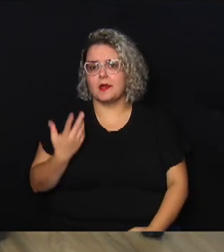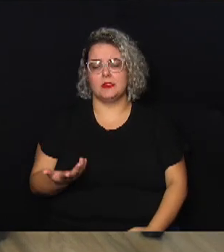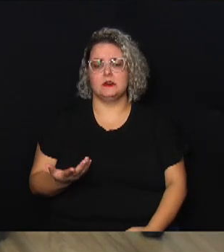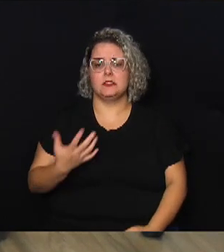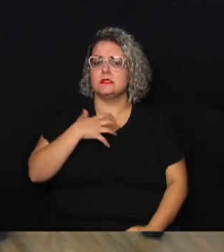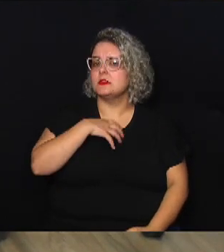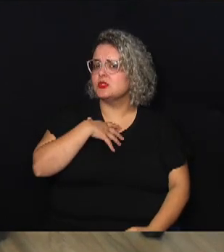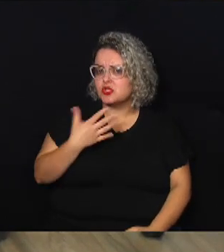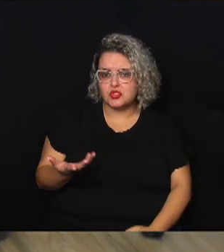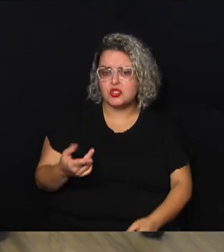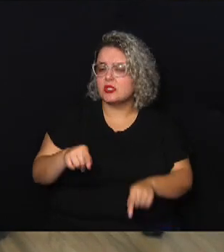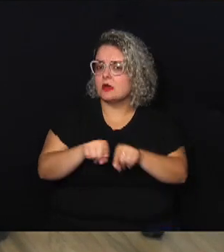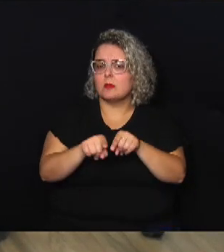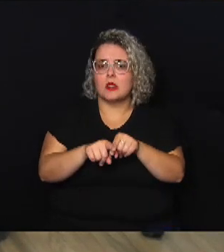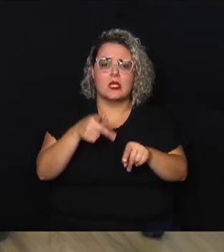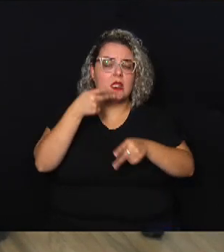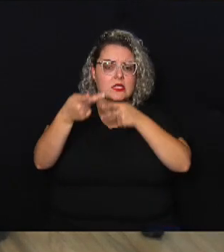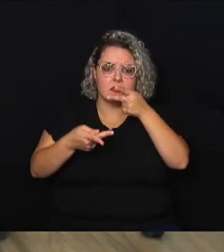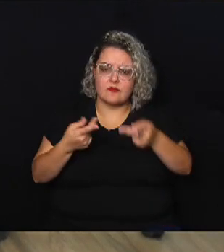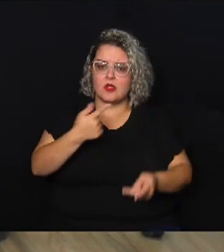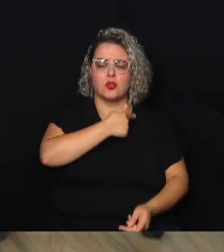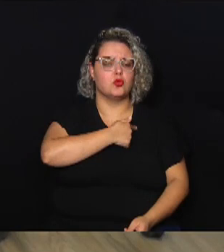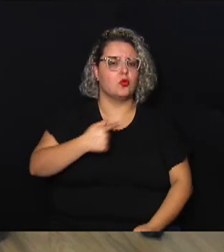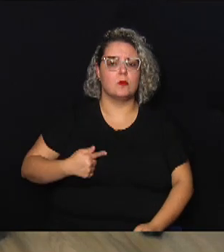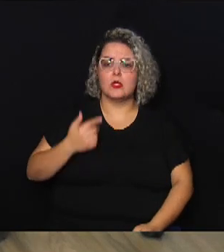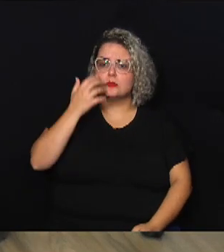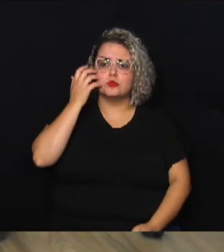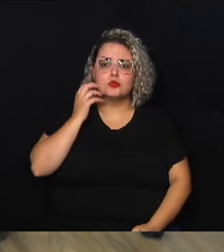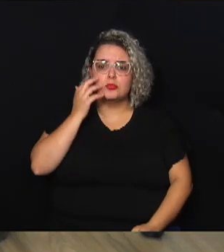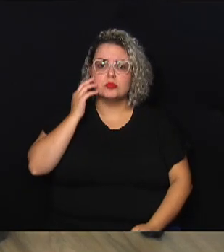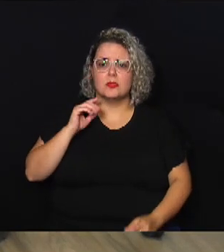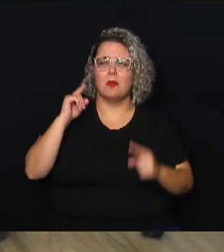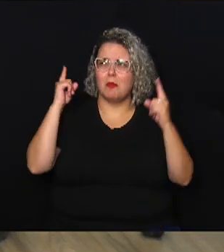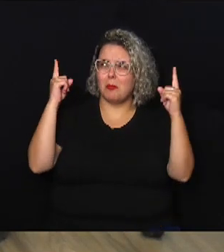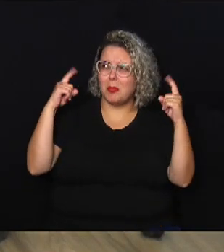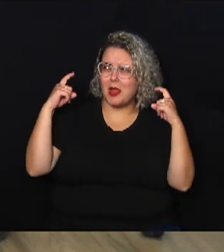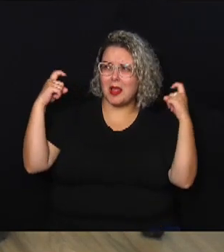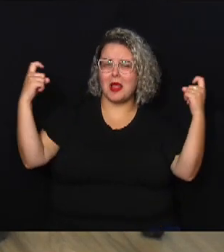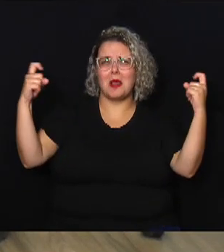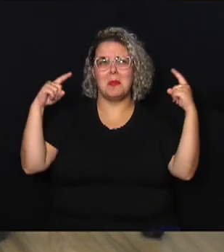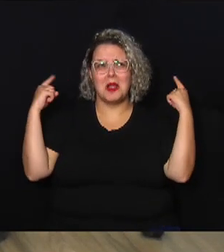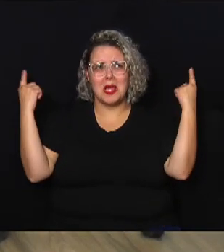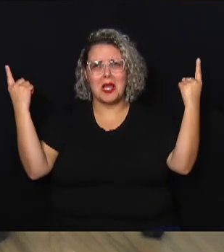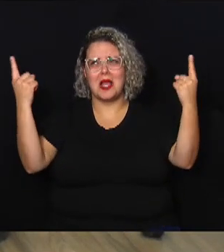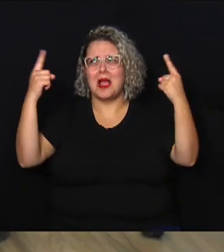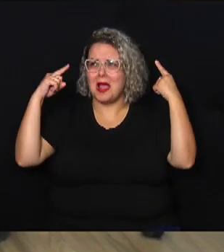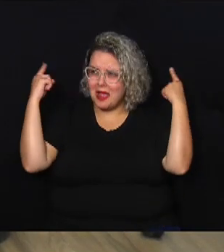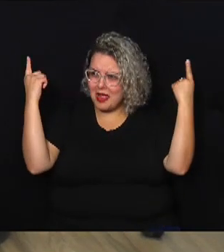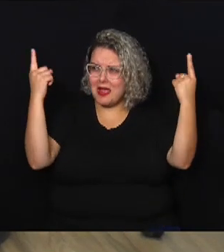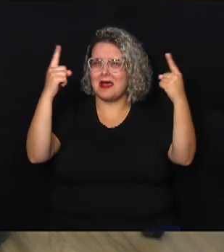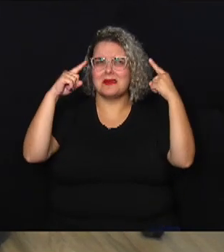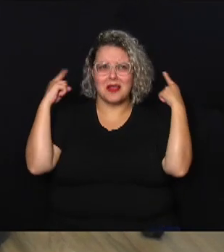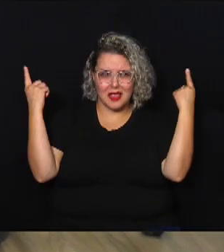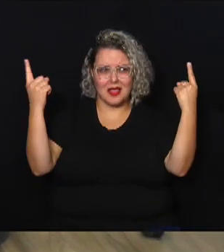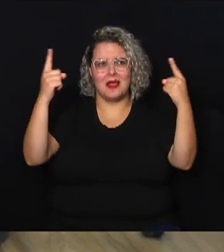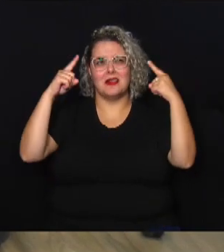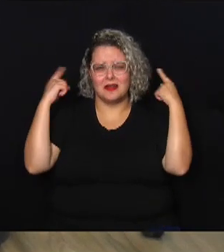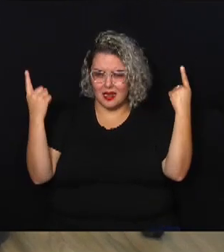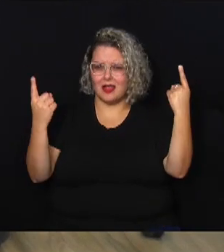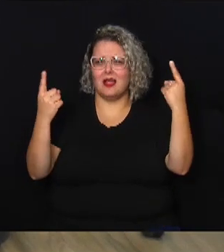inclusive nessa fala do governador dessas sirenes nesses locais que podem ou não